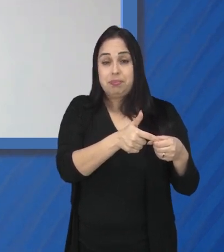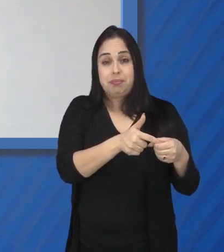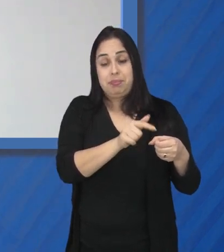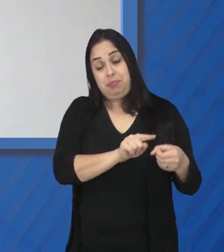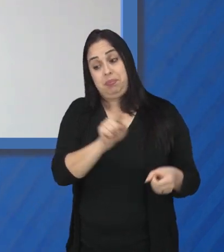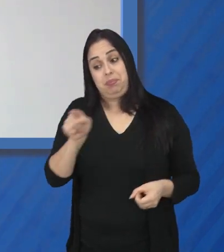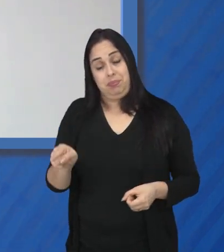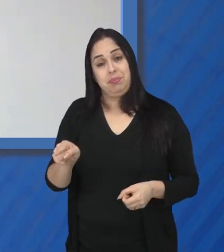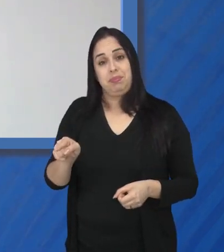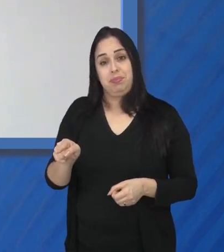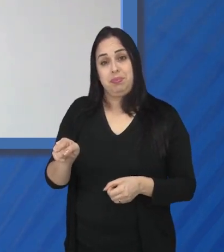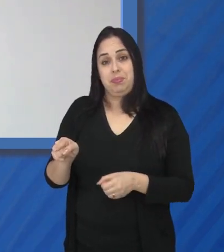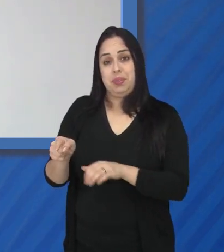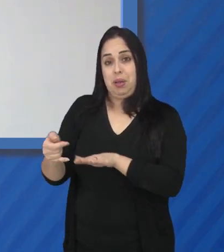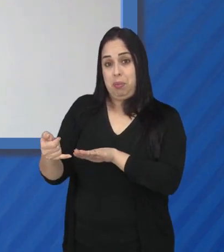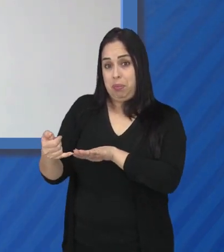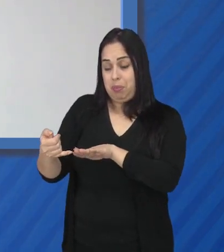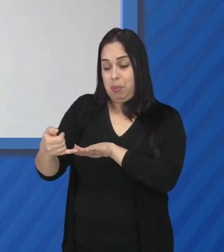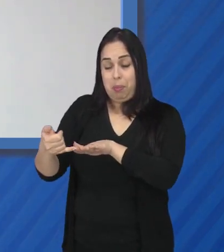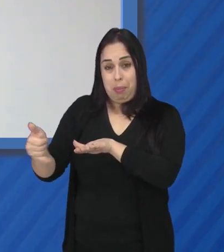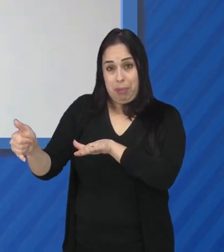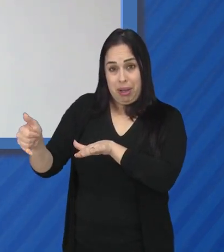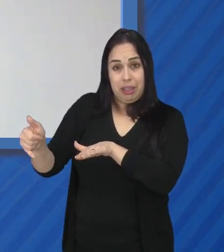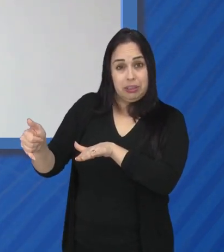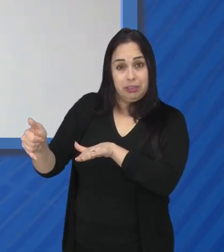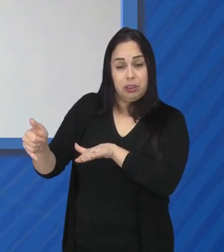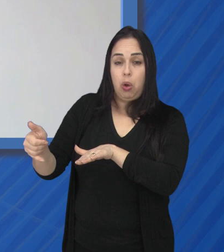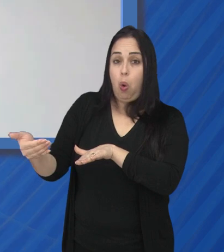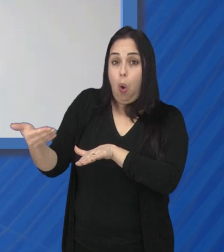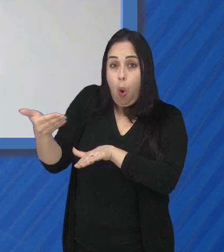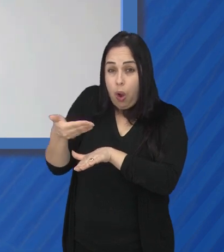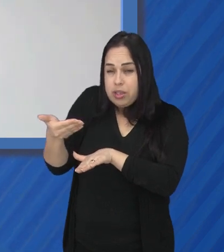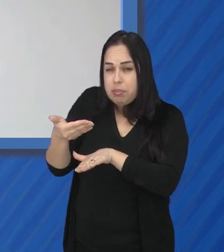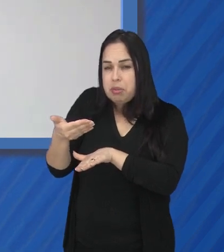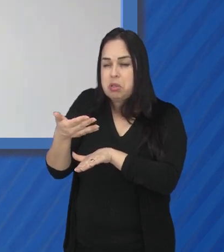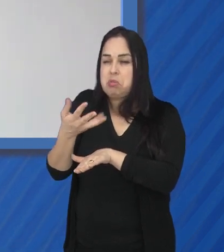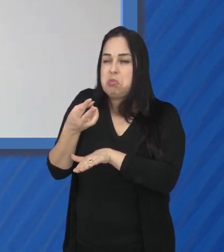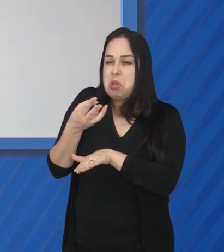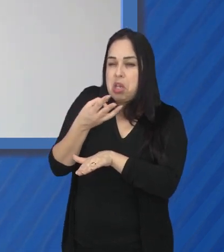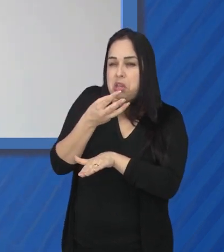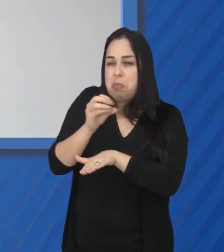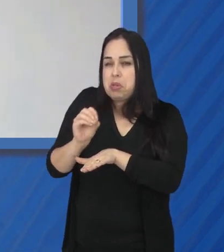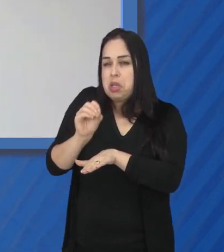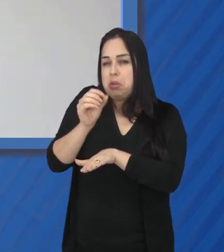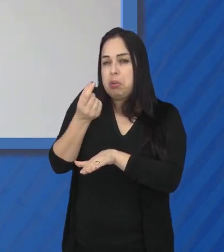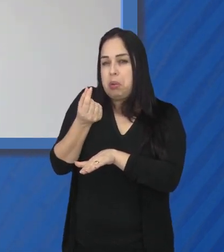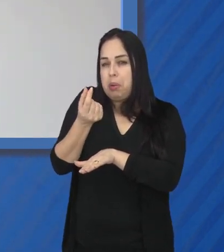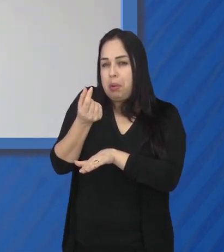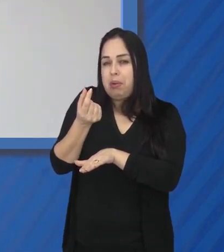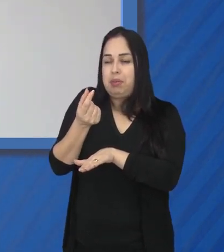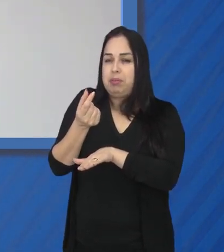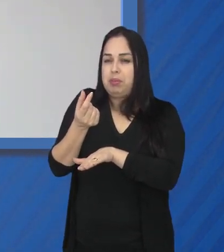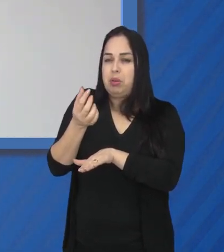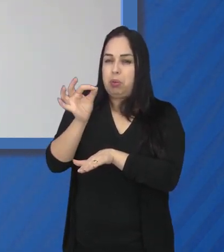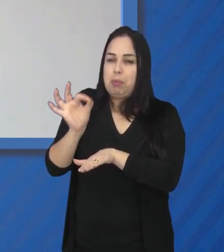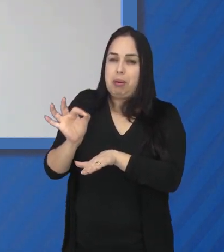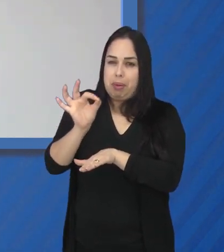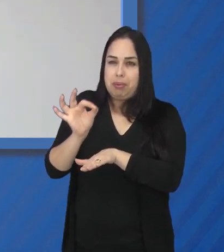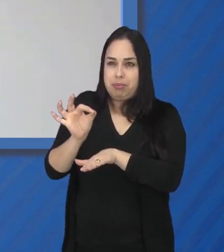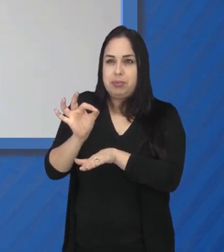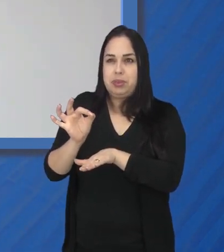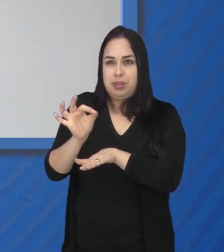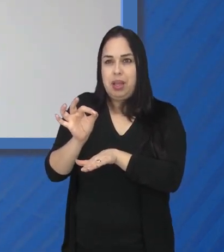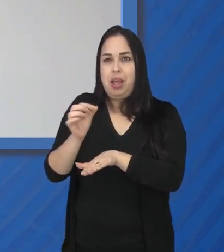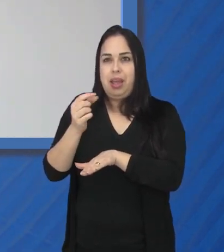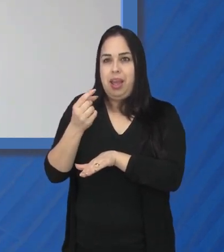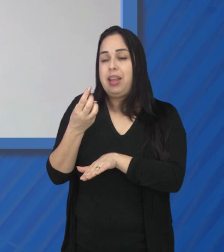combustão, para você encher a bateria com uma eletricidade hoje, eu estou falando em 30% do valor. É um